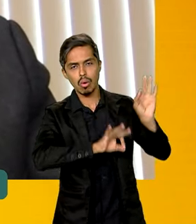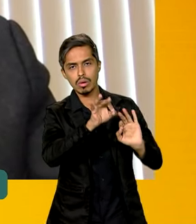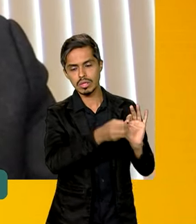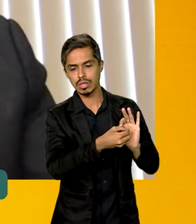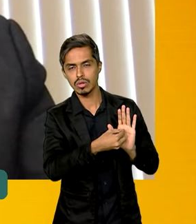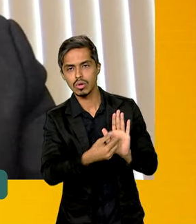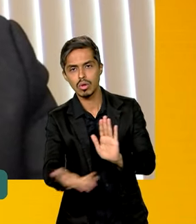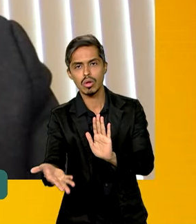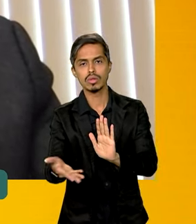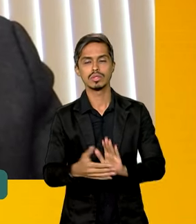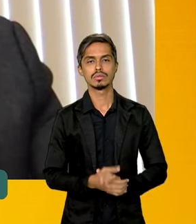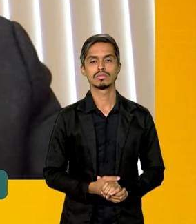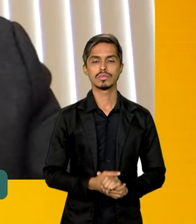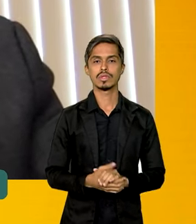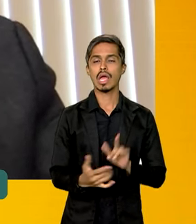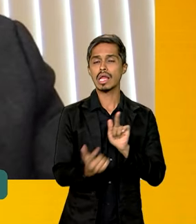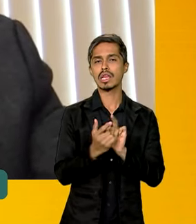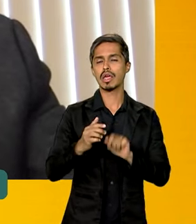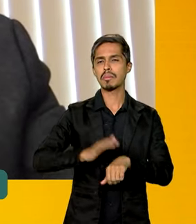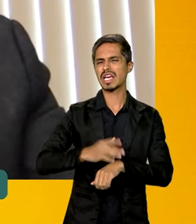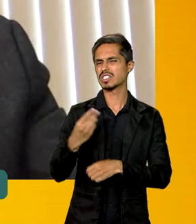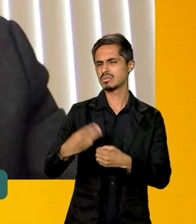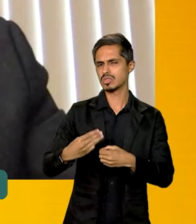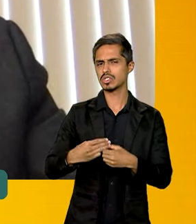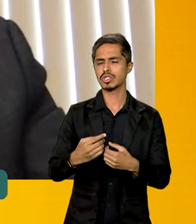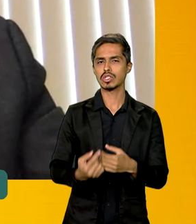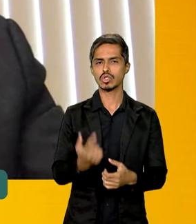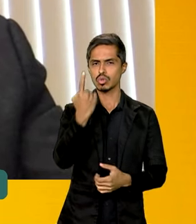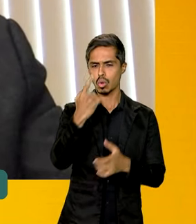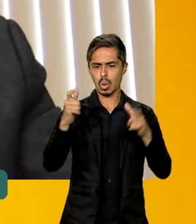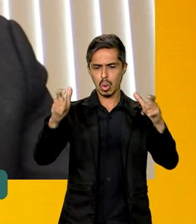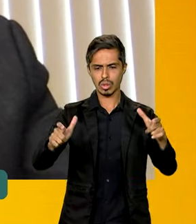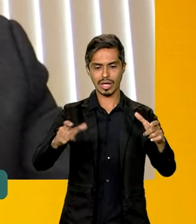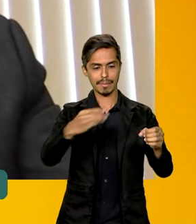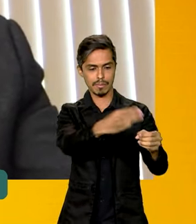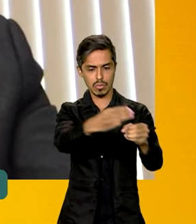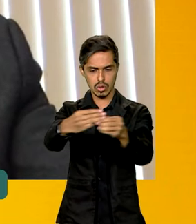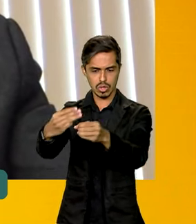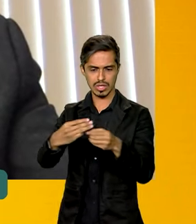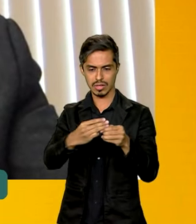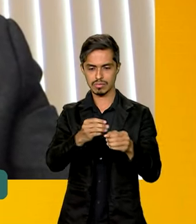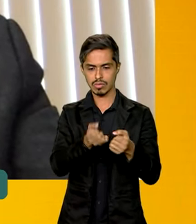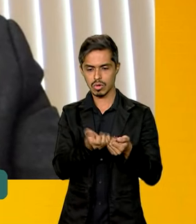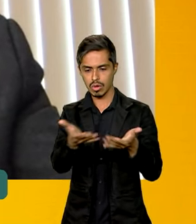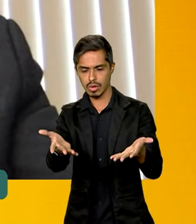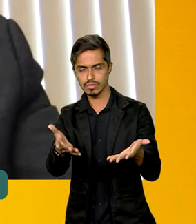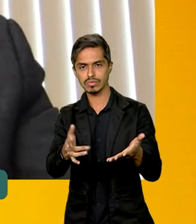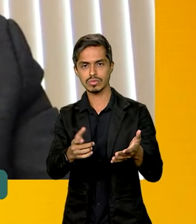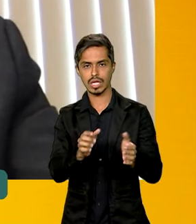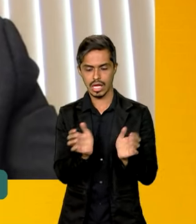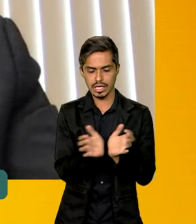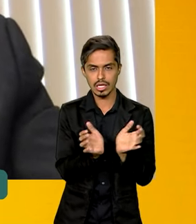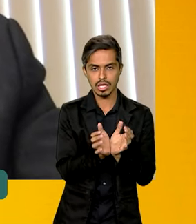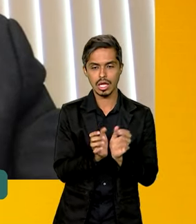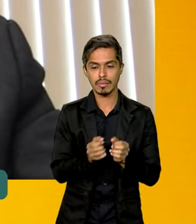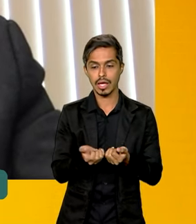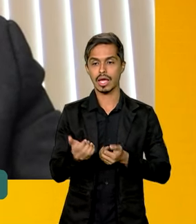atender a mais de um município dentro de uma região de saúde, numa região geográfica.